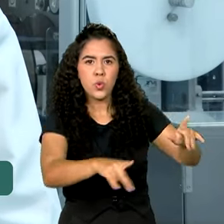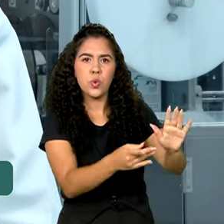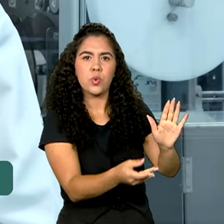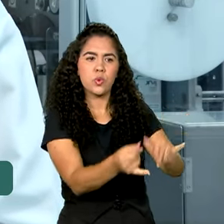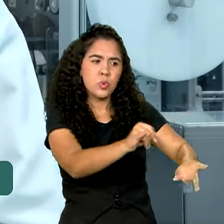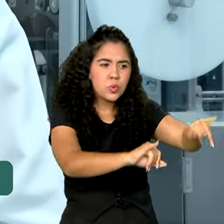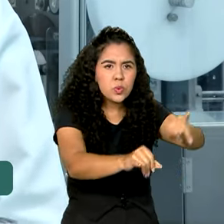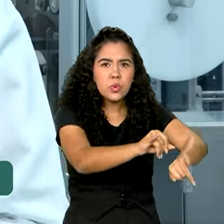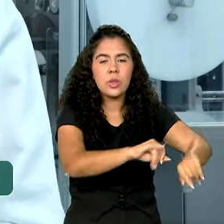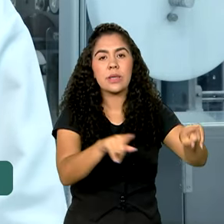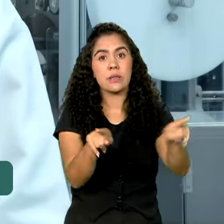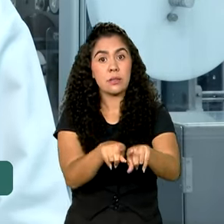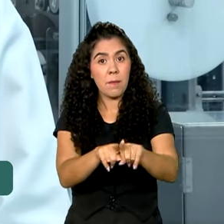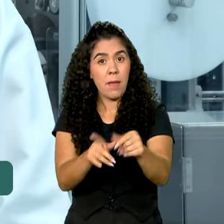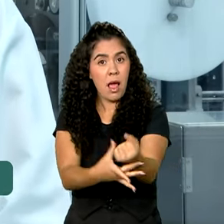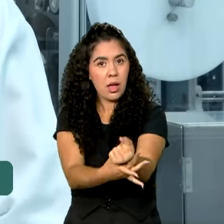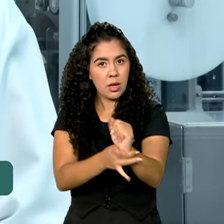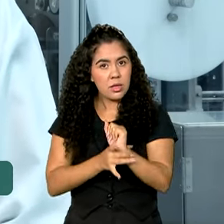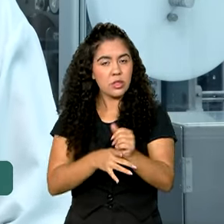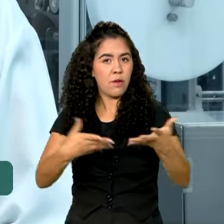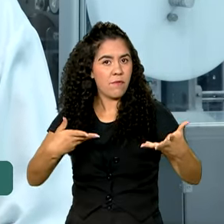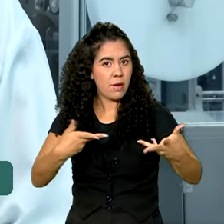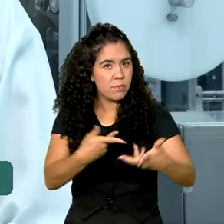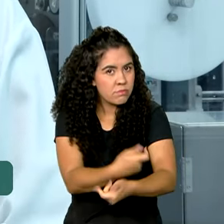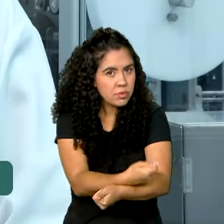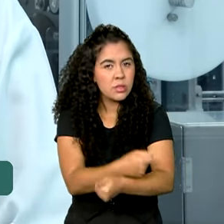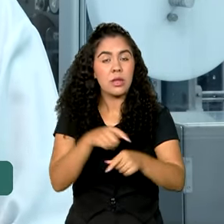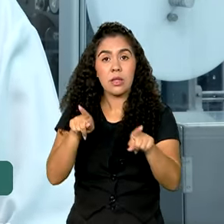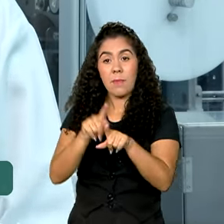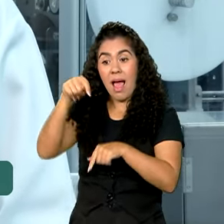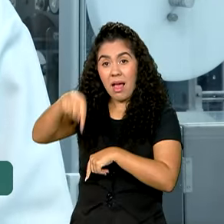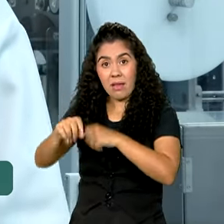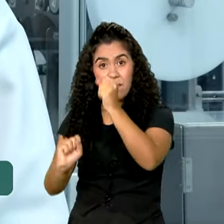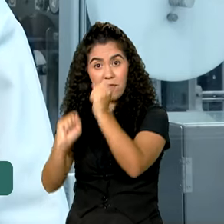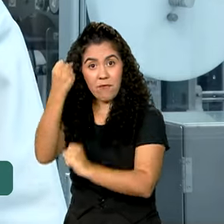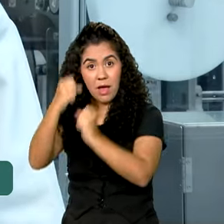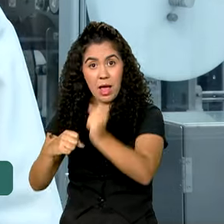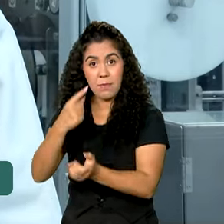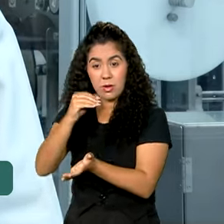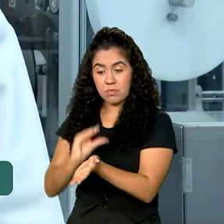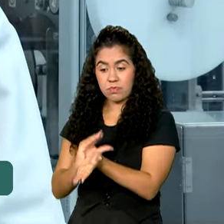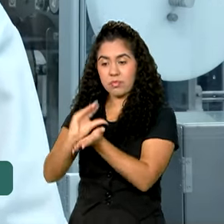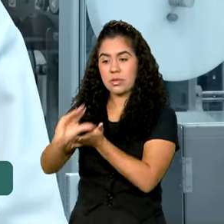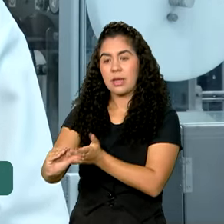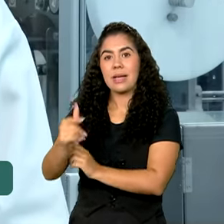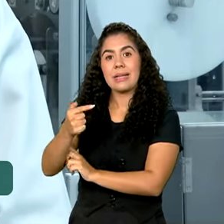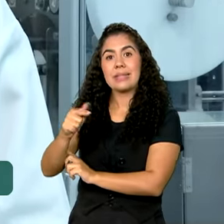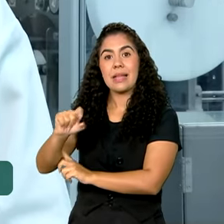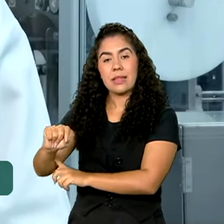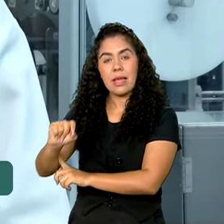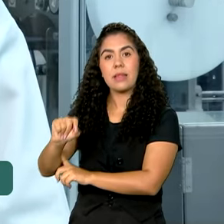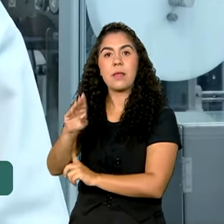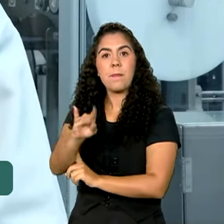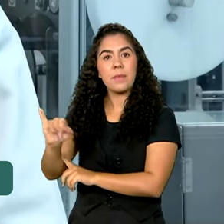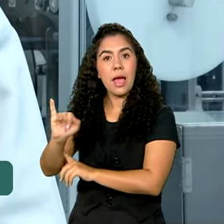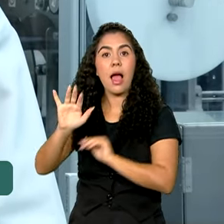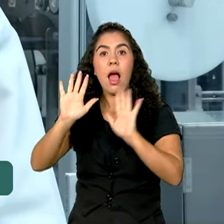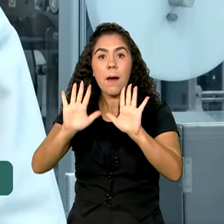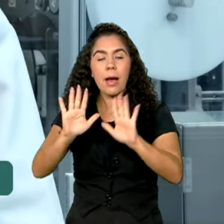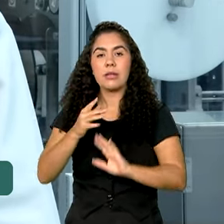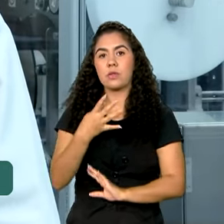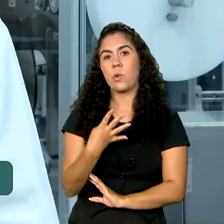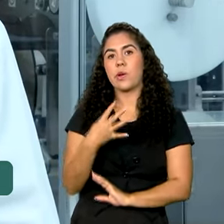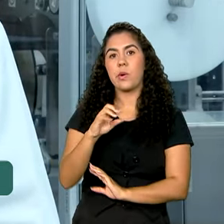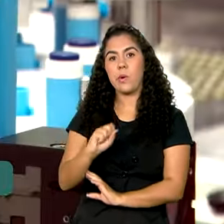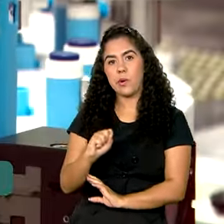garantia de qualidade e fábrica. Só na fábrica o investimento foi de R 70 milhões, sendo que R$ 48 milhões veio de